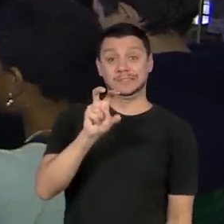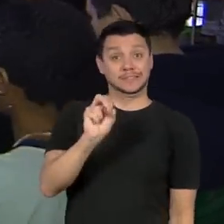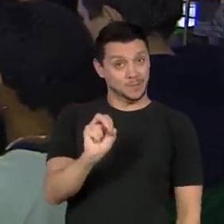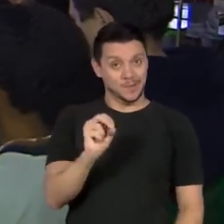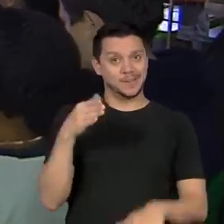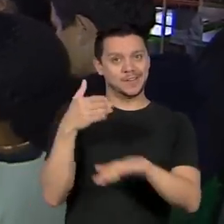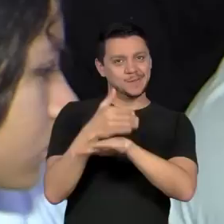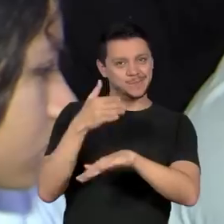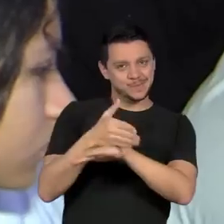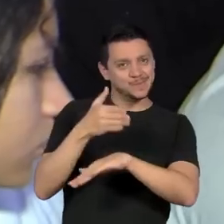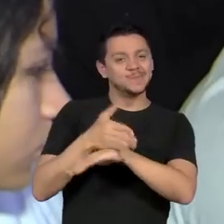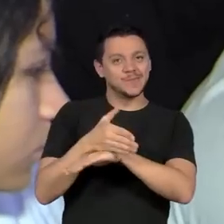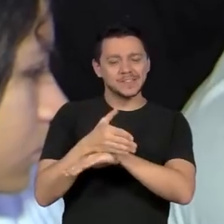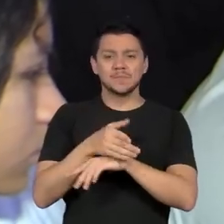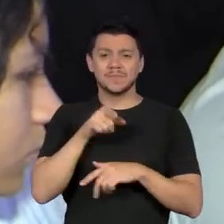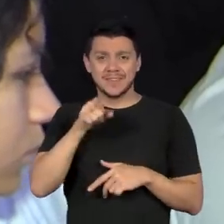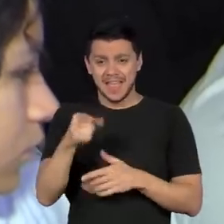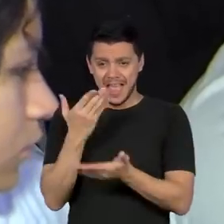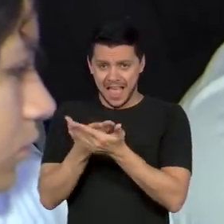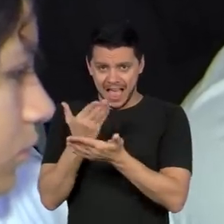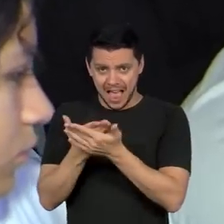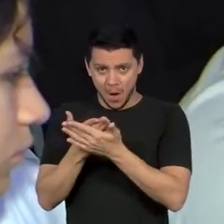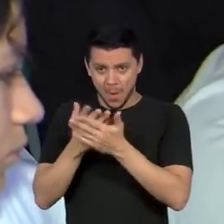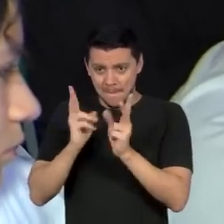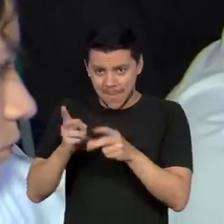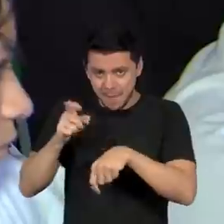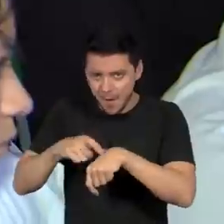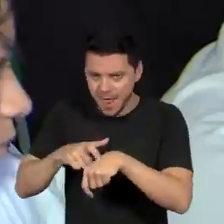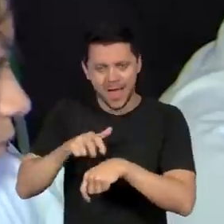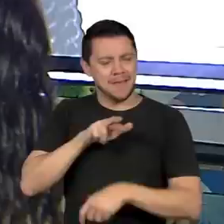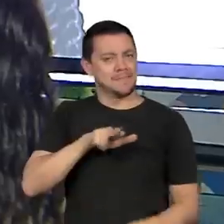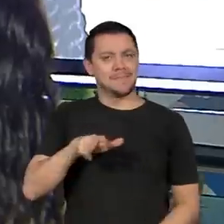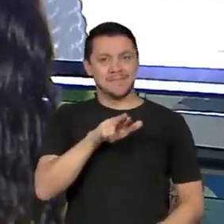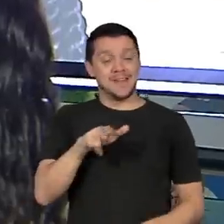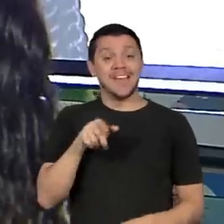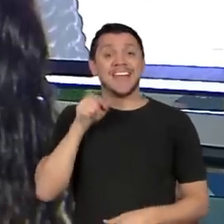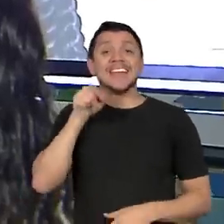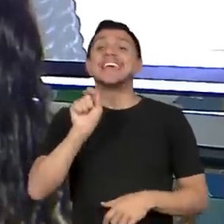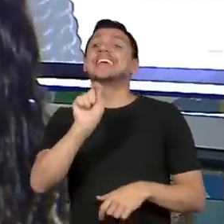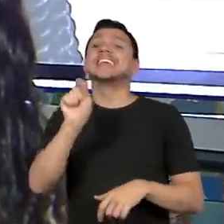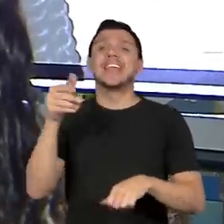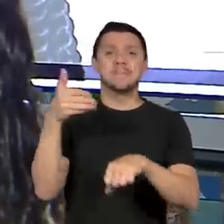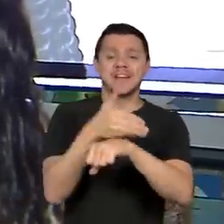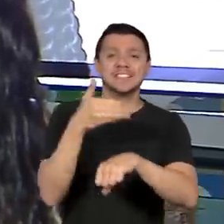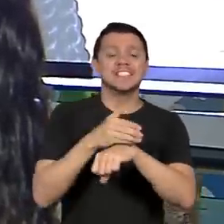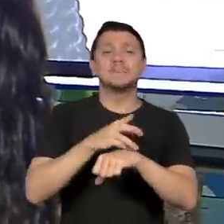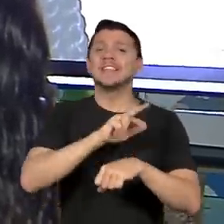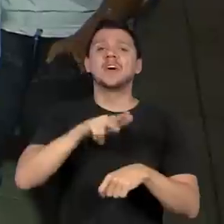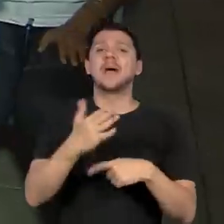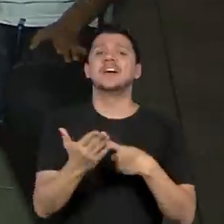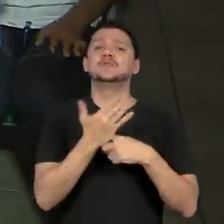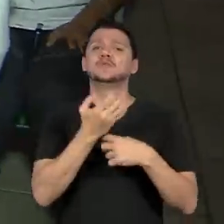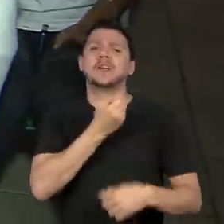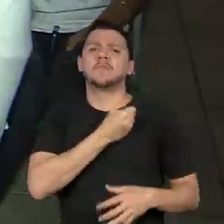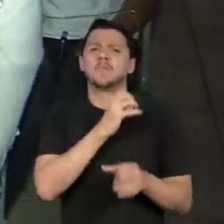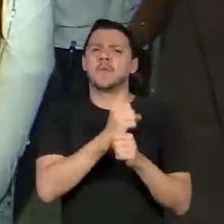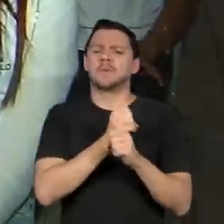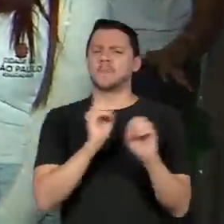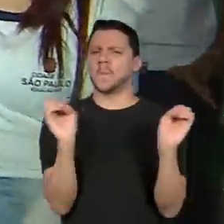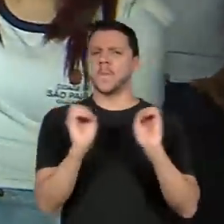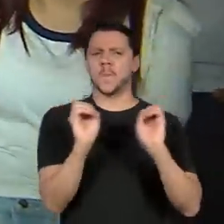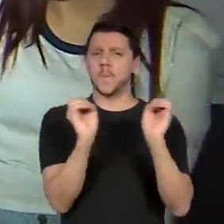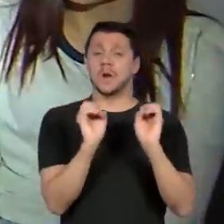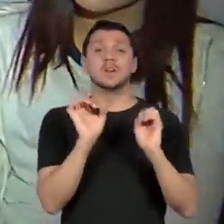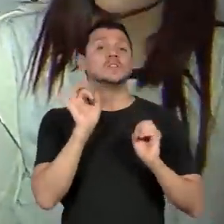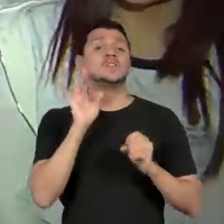Essa é uma atividade fora do horário de aula e aqui não anota para quem participa. O prêmio é uma atividade em grupo